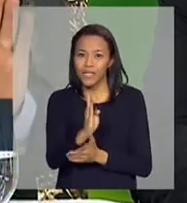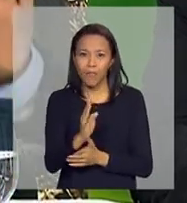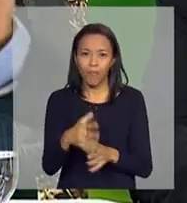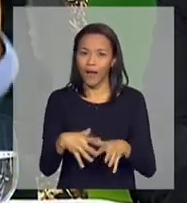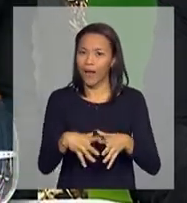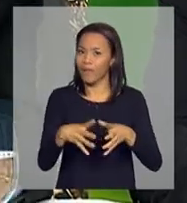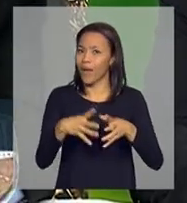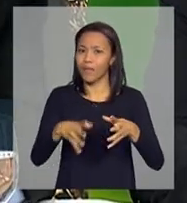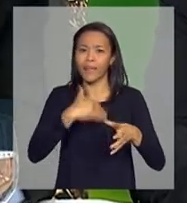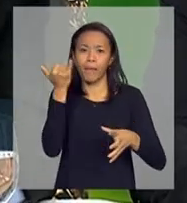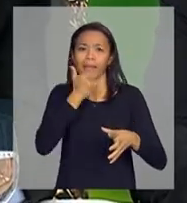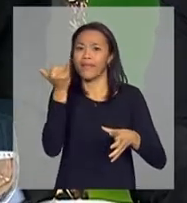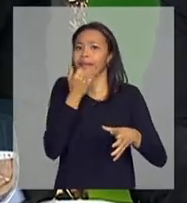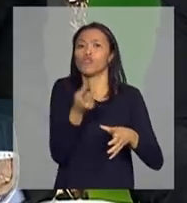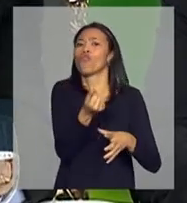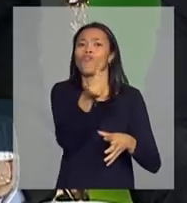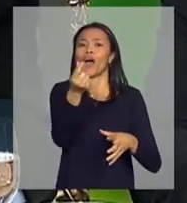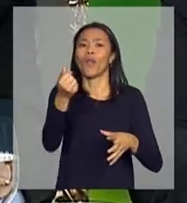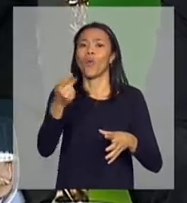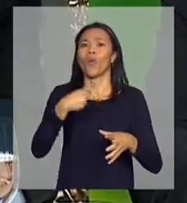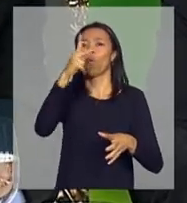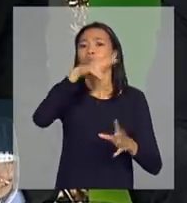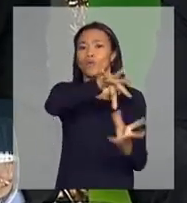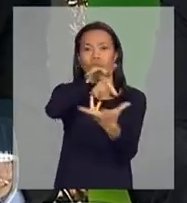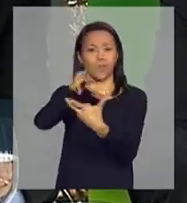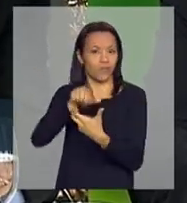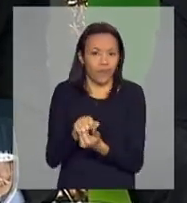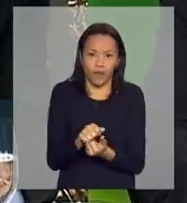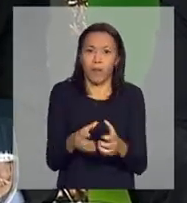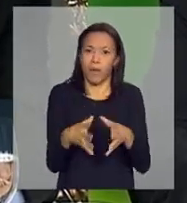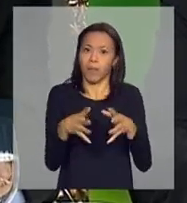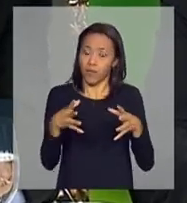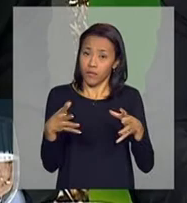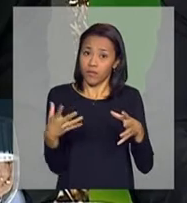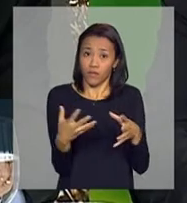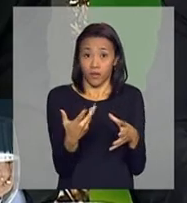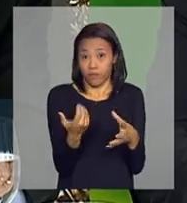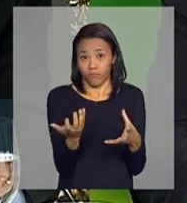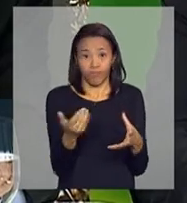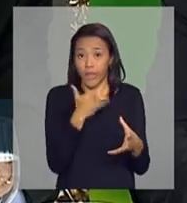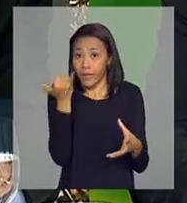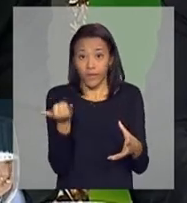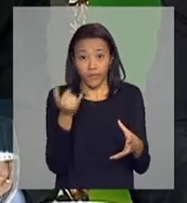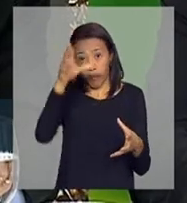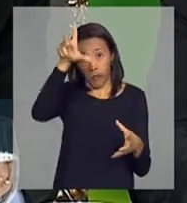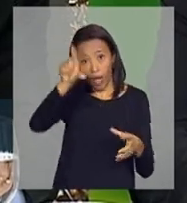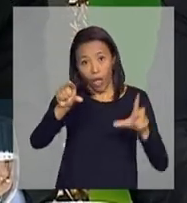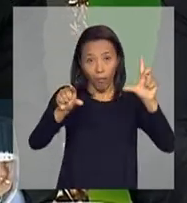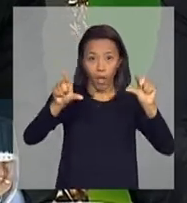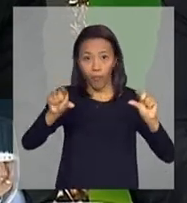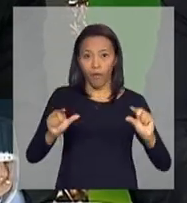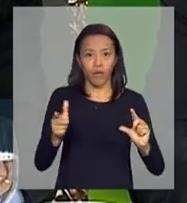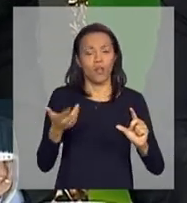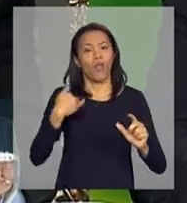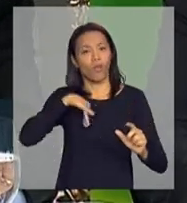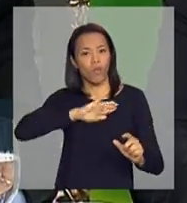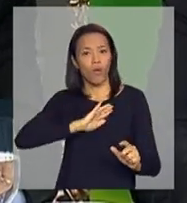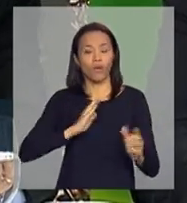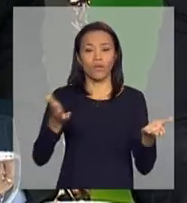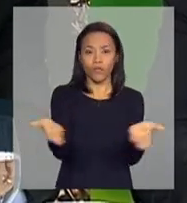independente dos preços internacionais, alguém falou aqui, independente dos preços internacionais caírem. Nós, hoje,